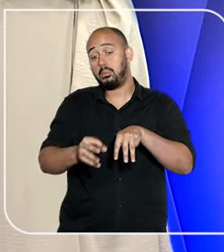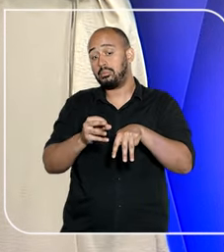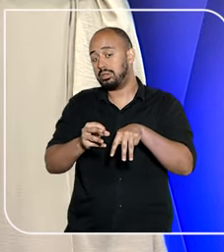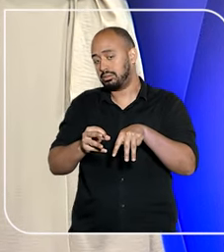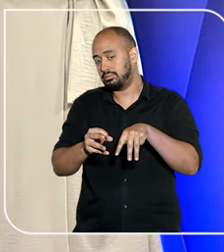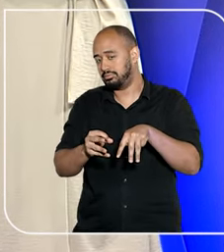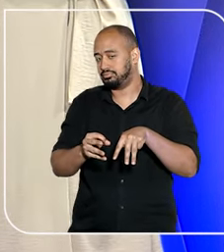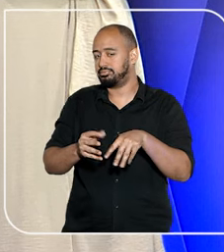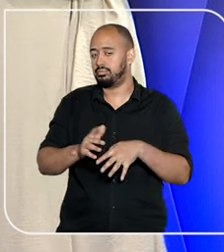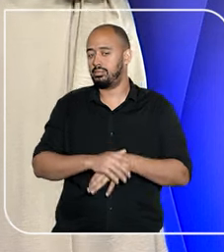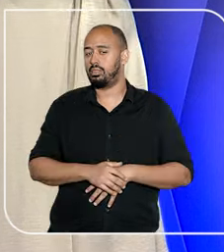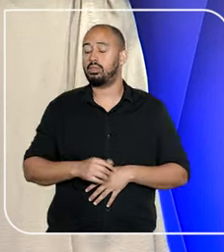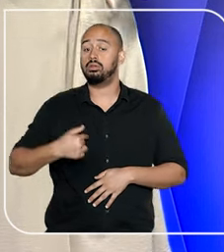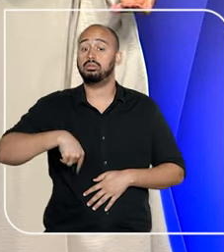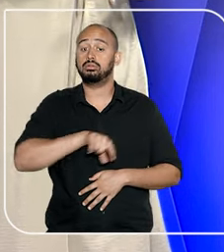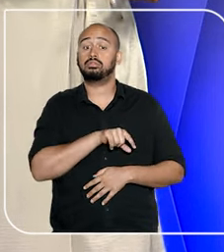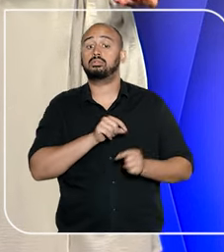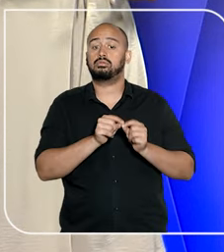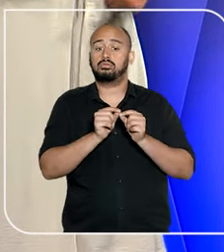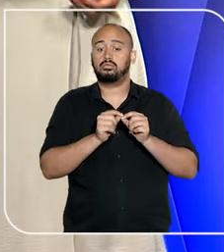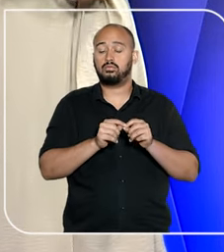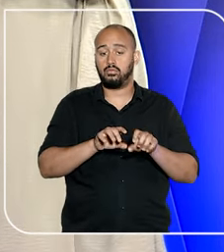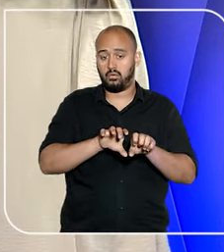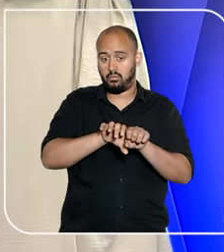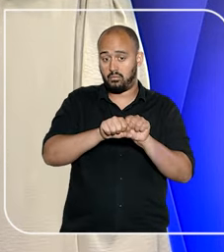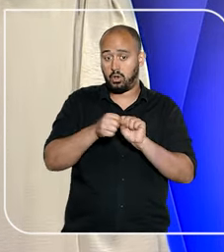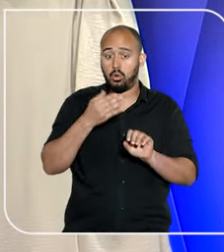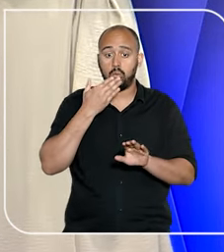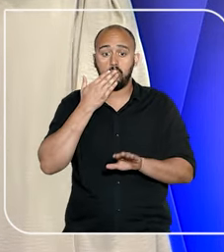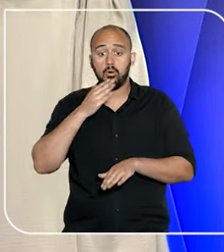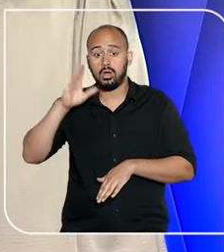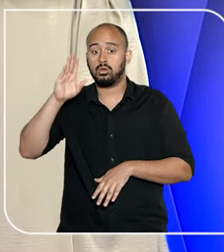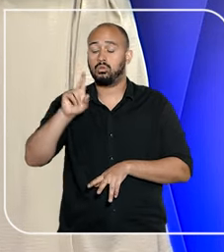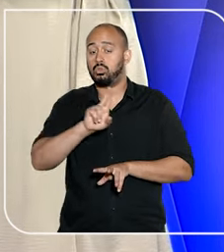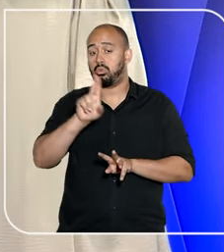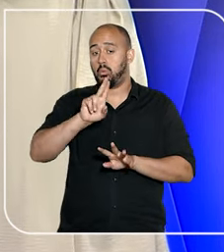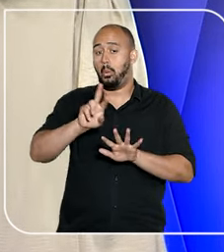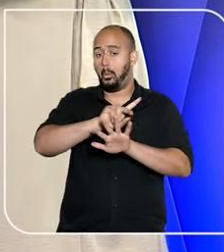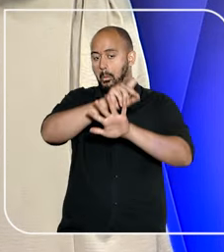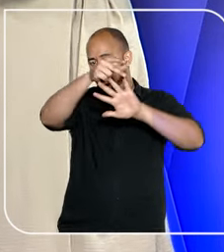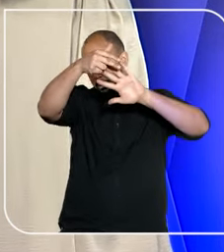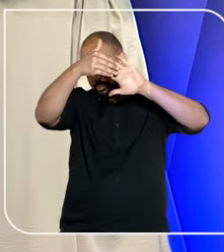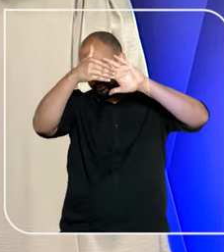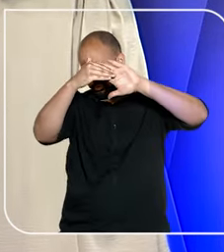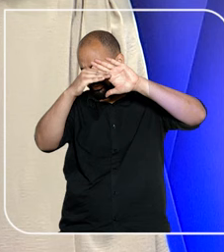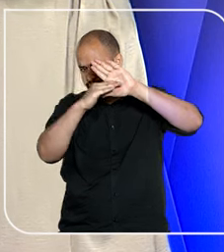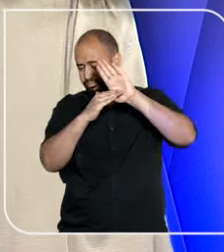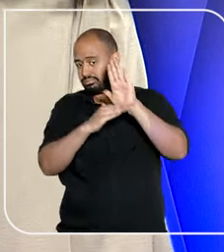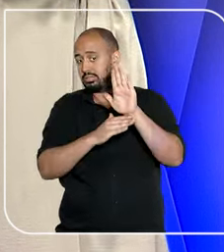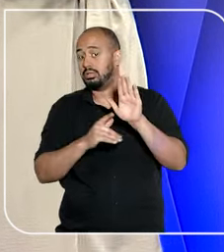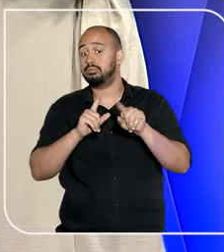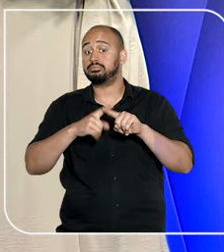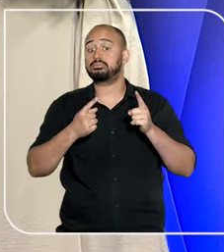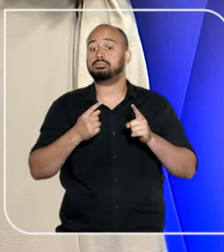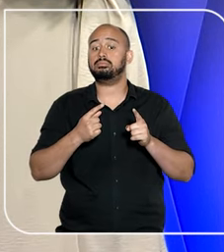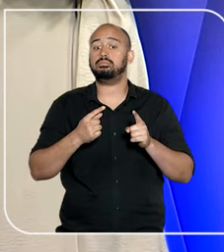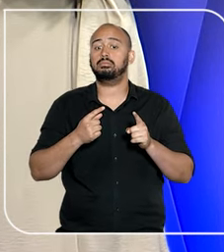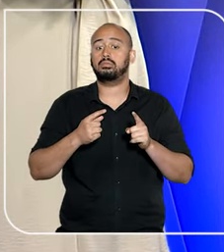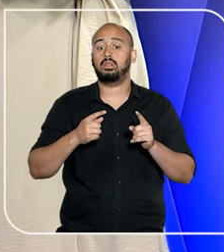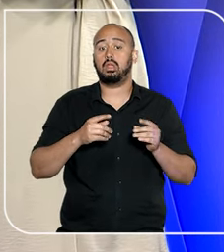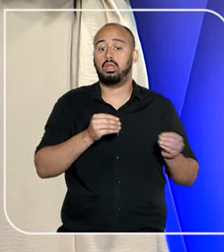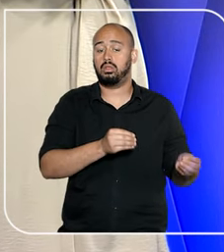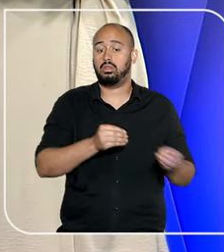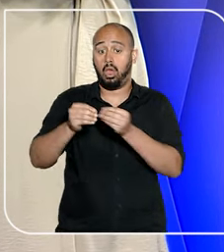33 ministros. O pleno do tribunal vai formar uma lista de candidatos com os nomes que serão enviados para a